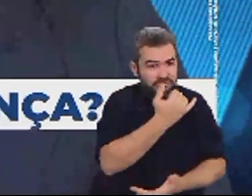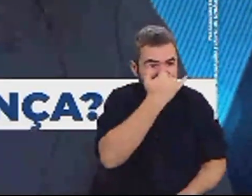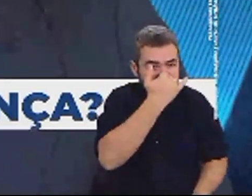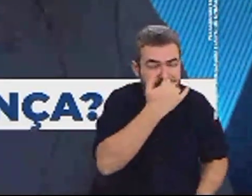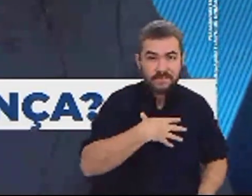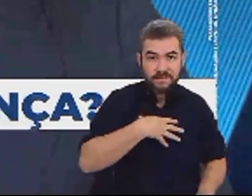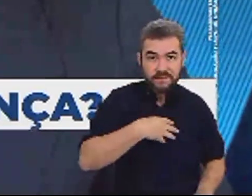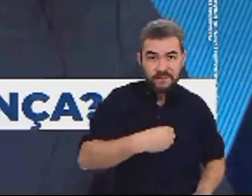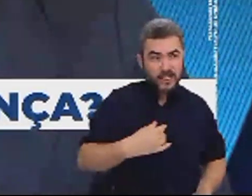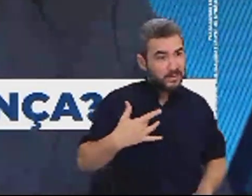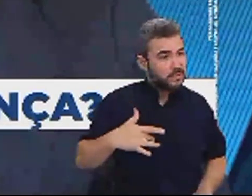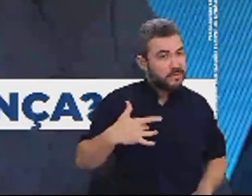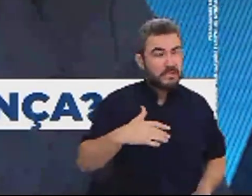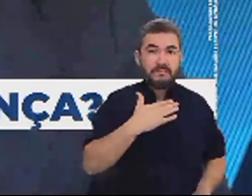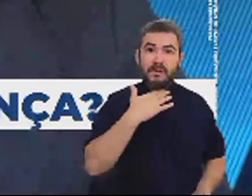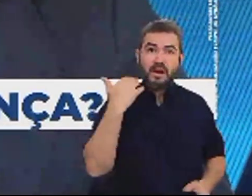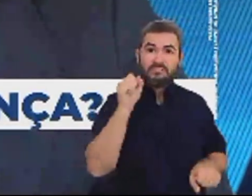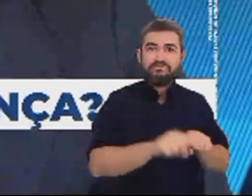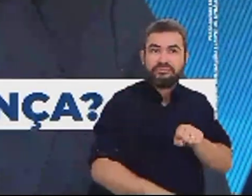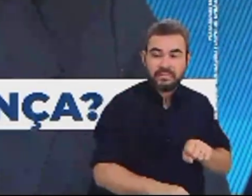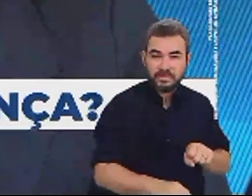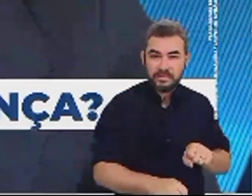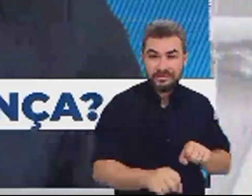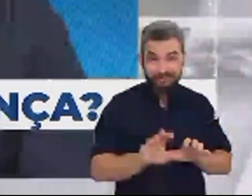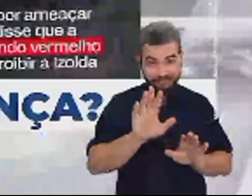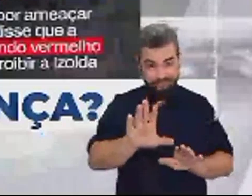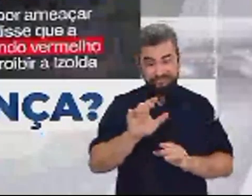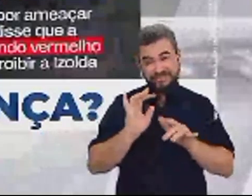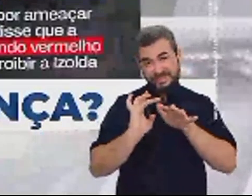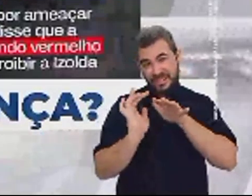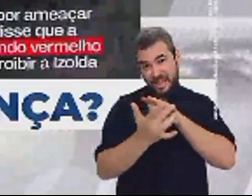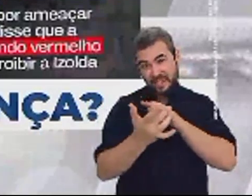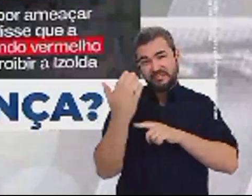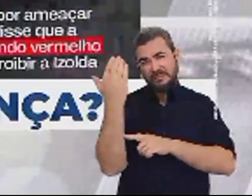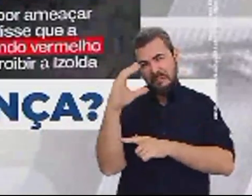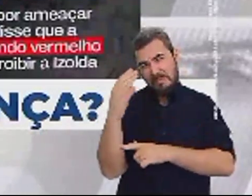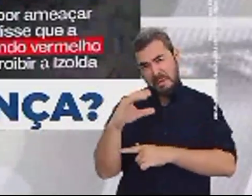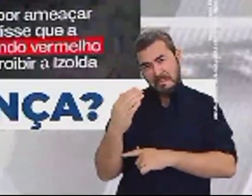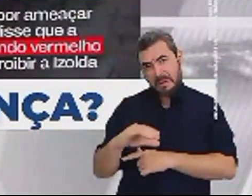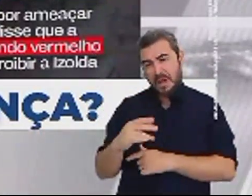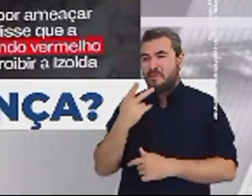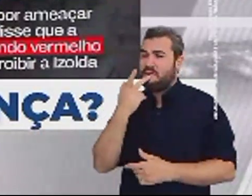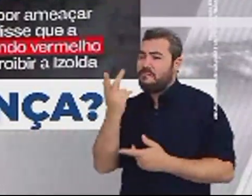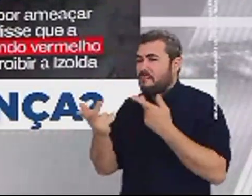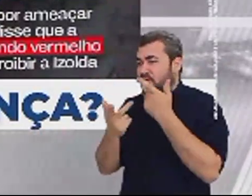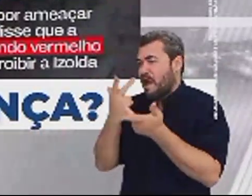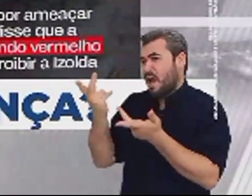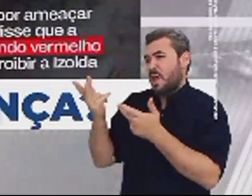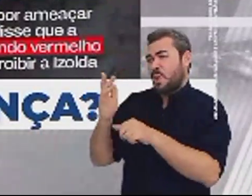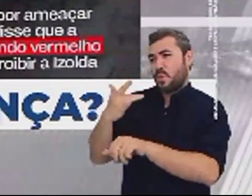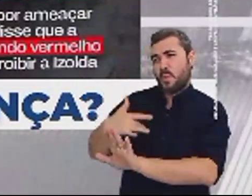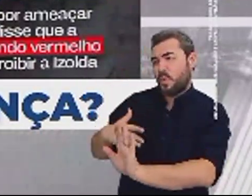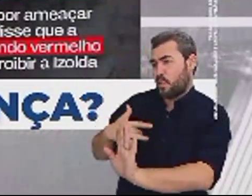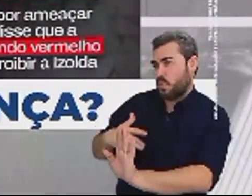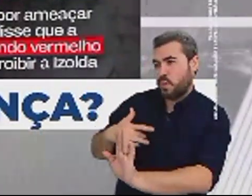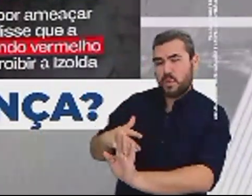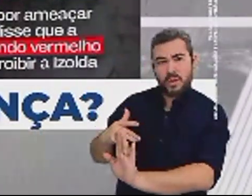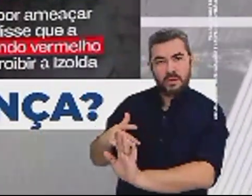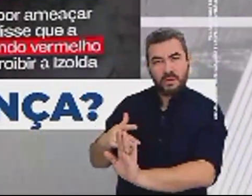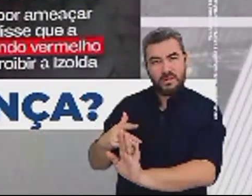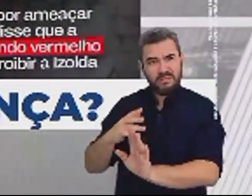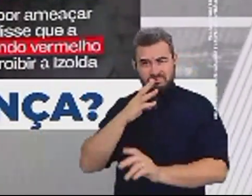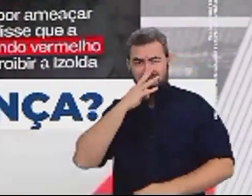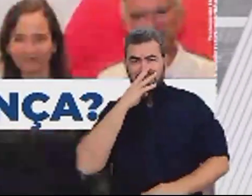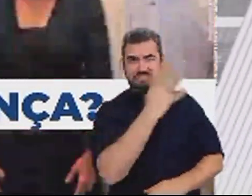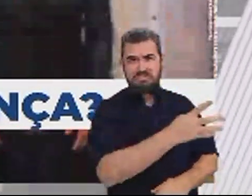e o pior, nas redes sociais buscam vitimizar Isolda e manchar a imagem de pessoas de bem. A verdade